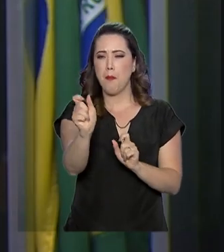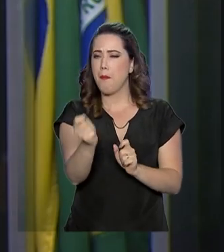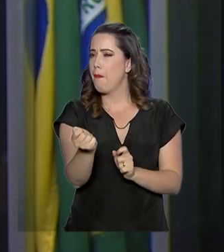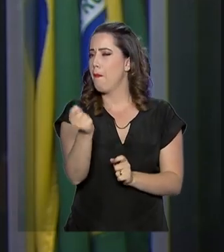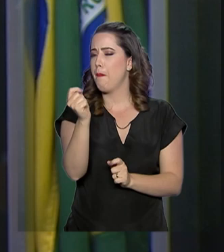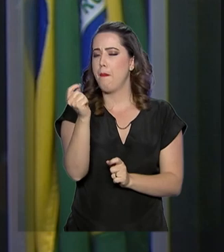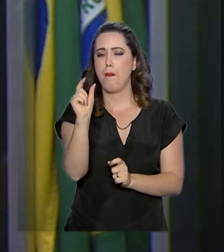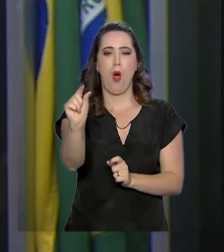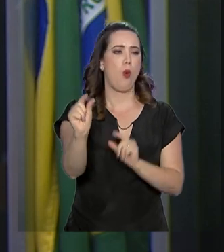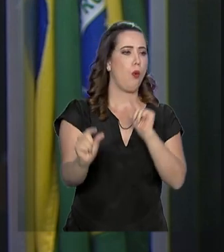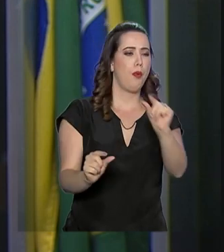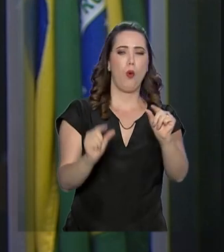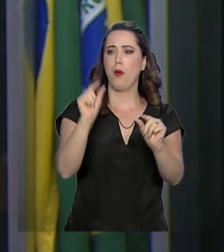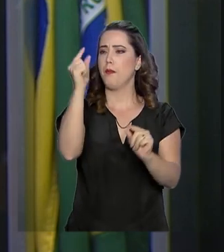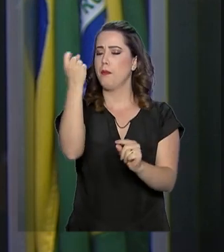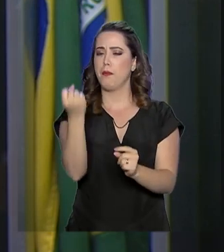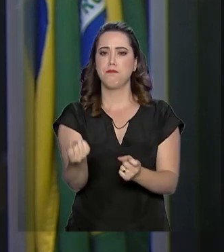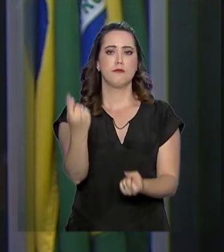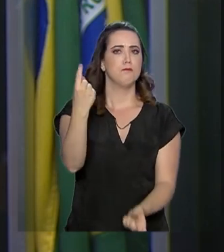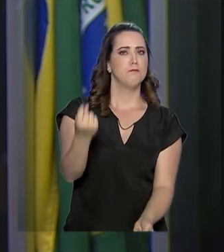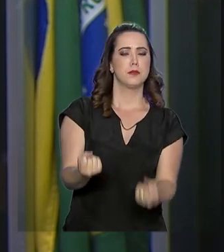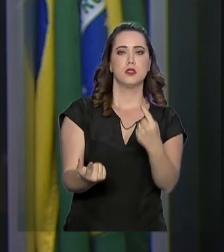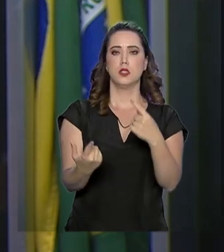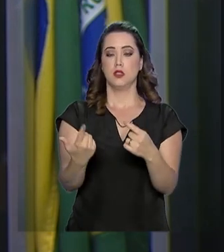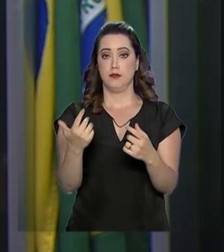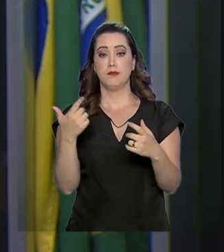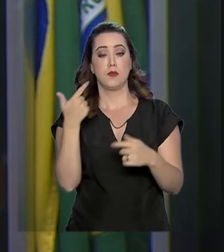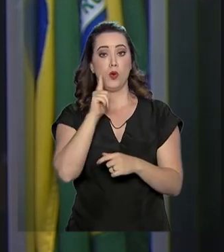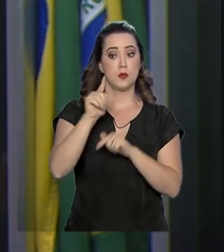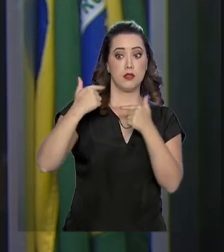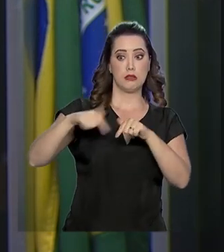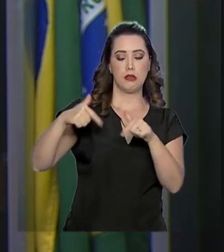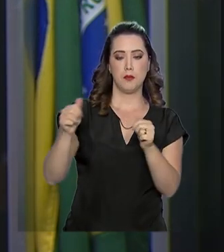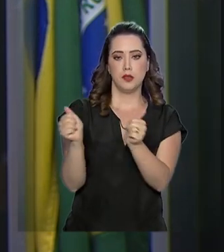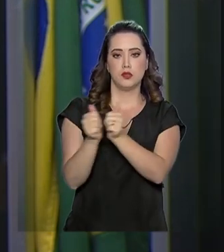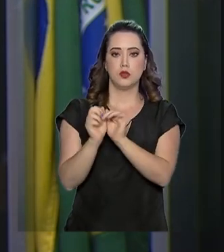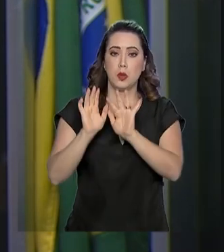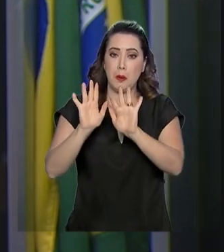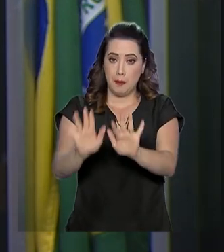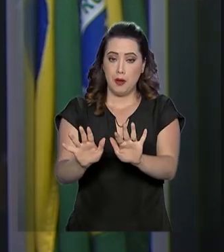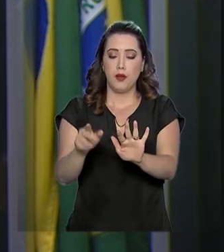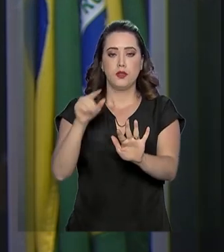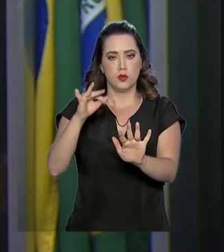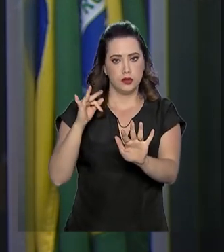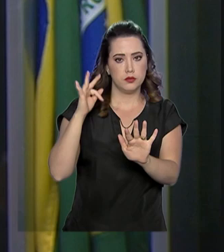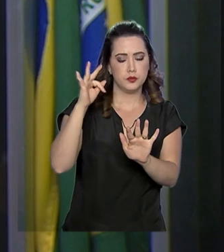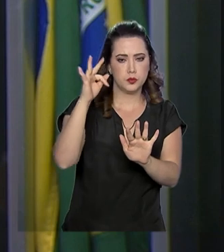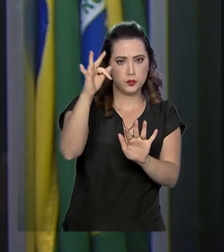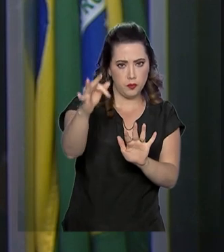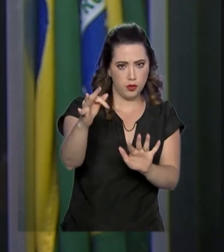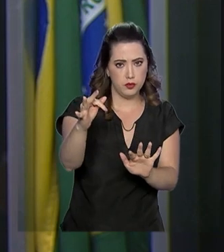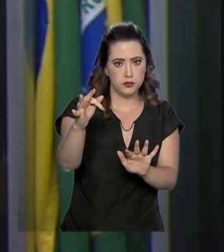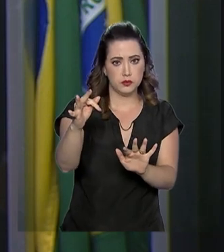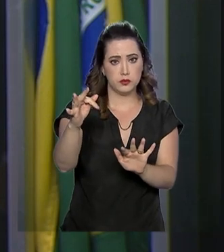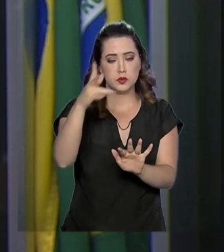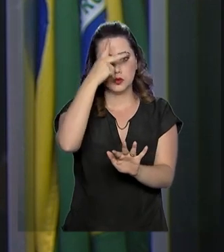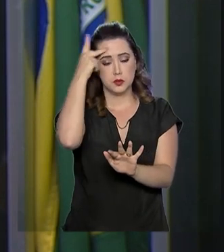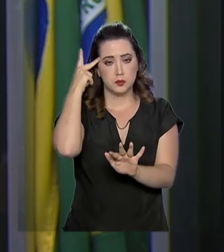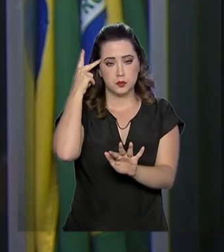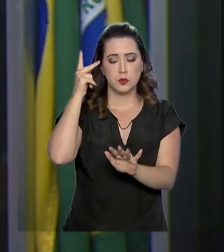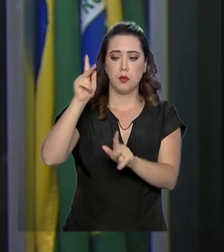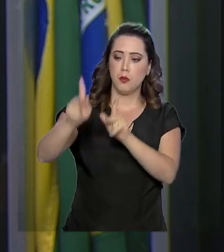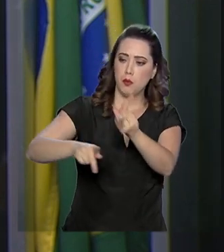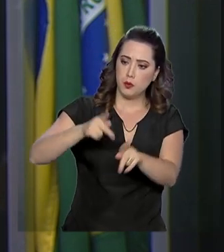pouquíssimos ainda reagem. Mas serão convencidas pelo povo